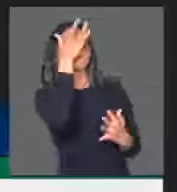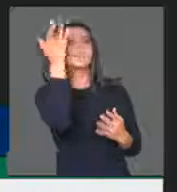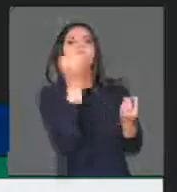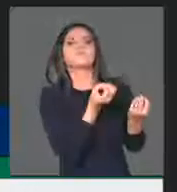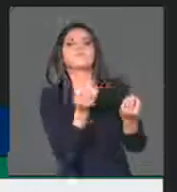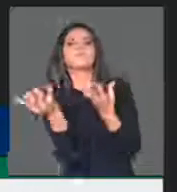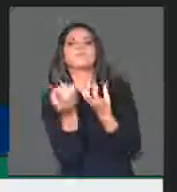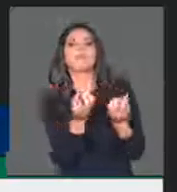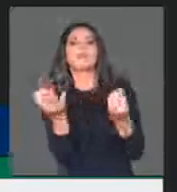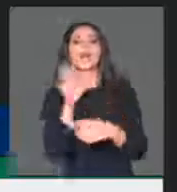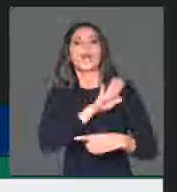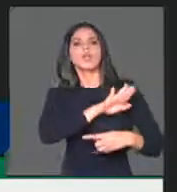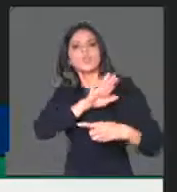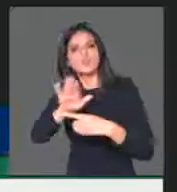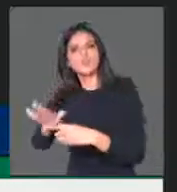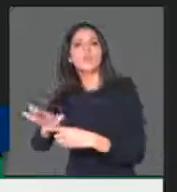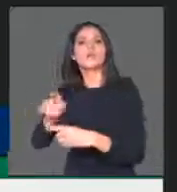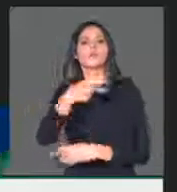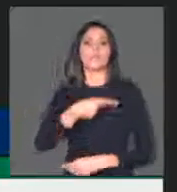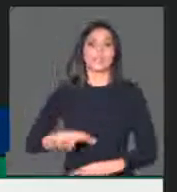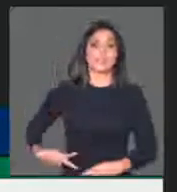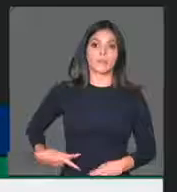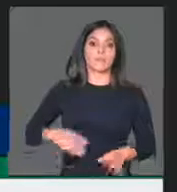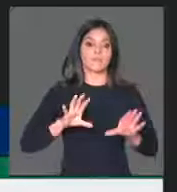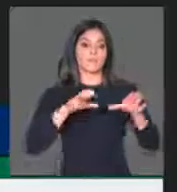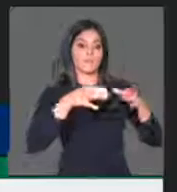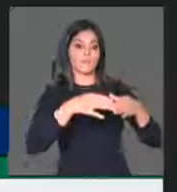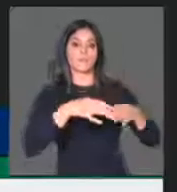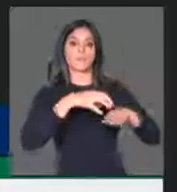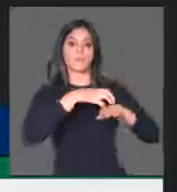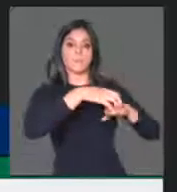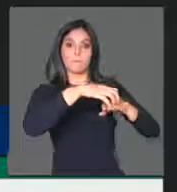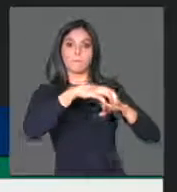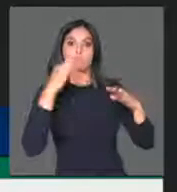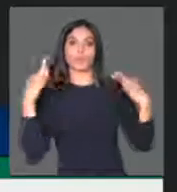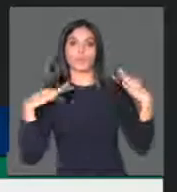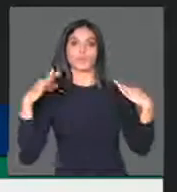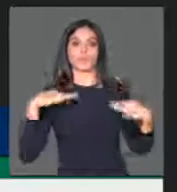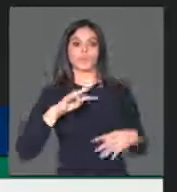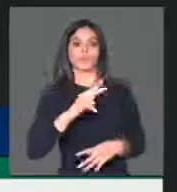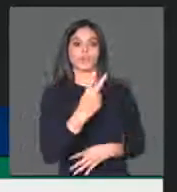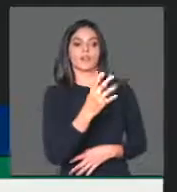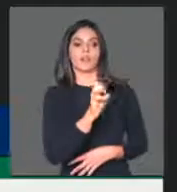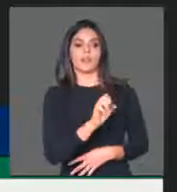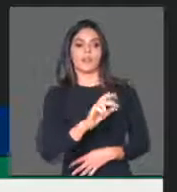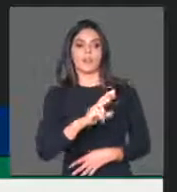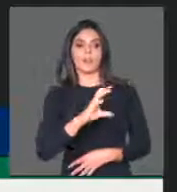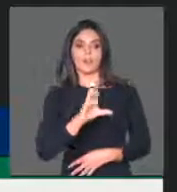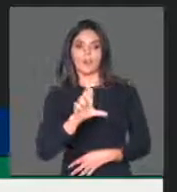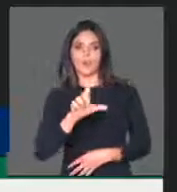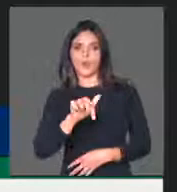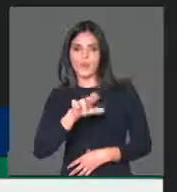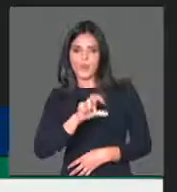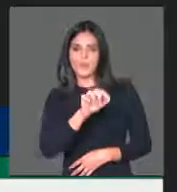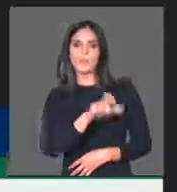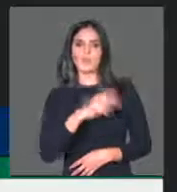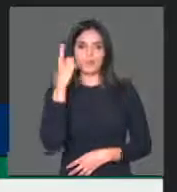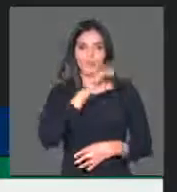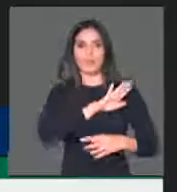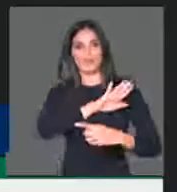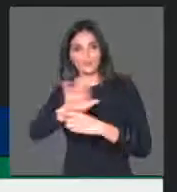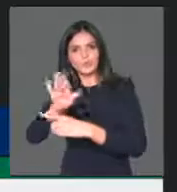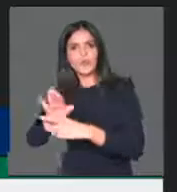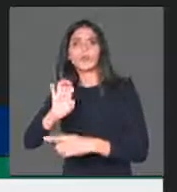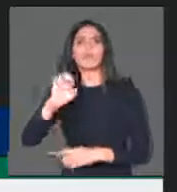pelo presidente da Frente Parlamentar de Turismo, também a deputada Lampassos, por vários ex-ministros, por